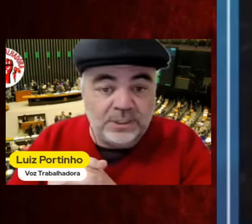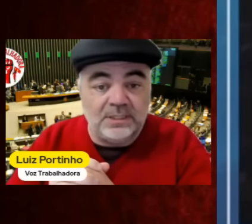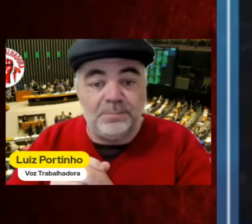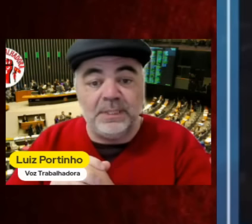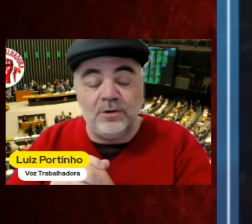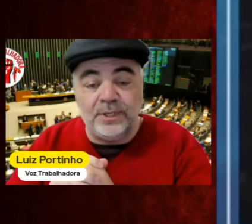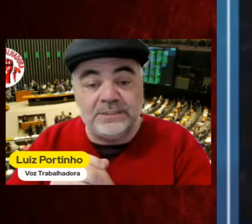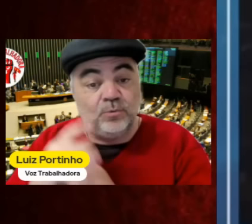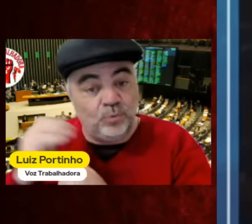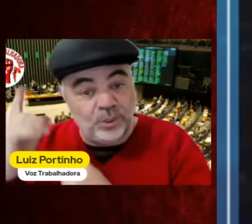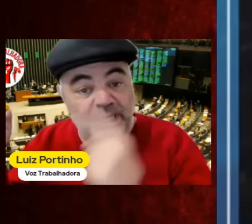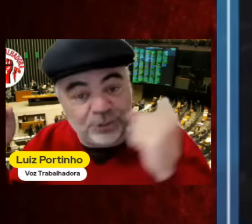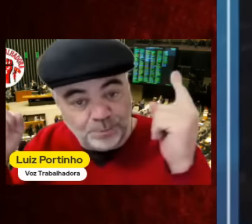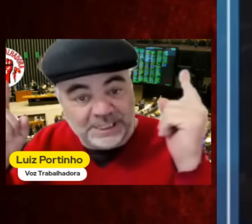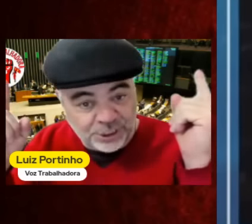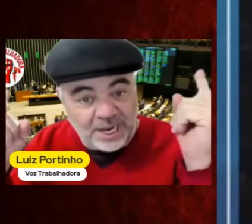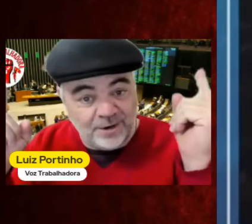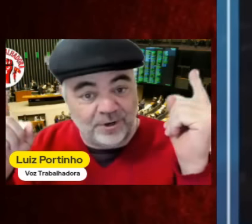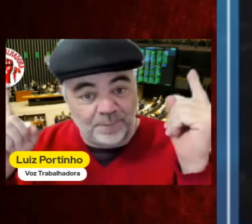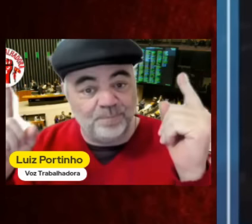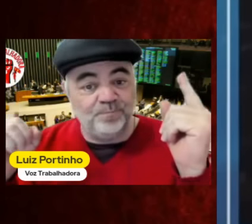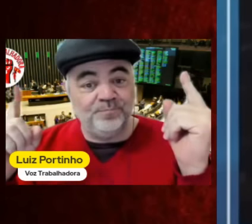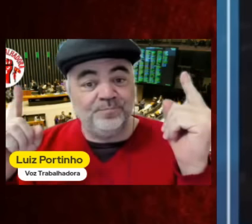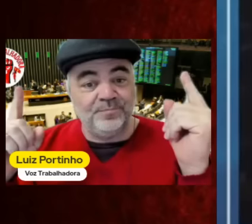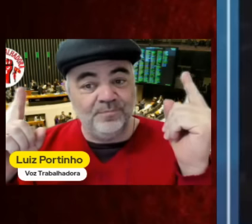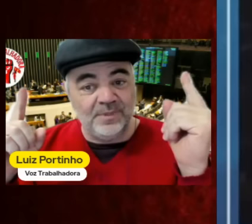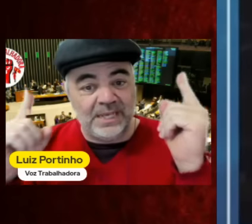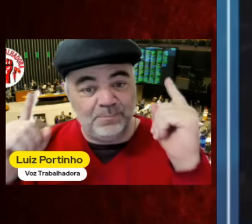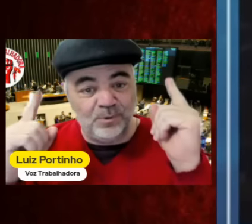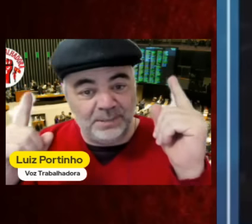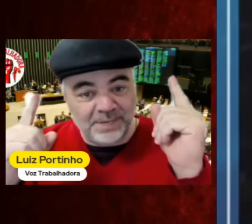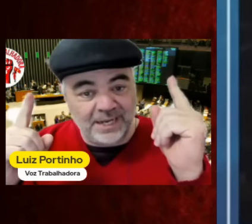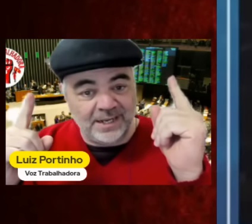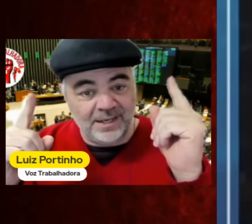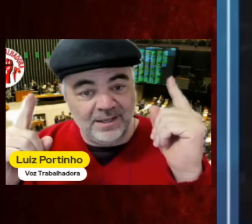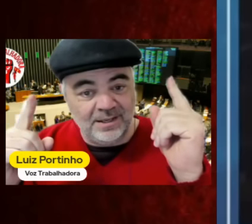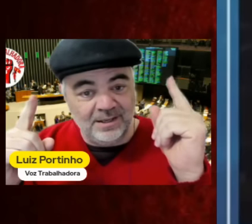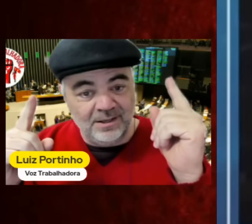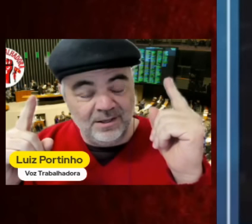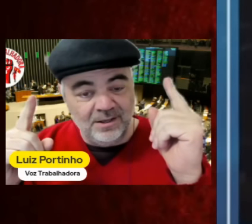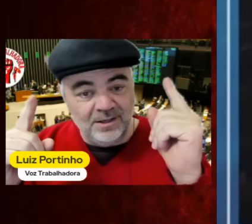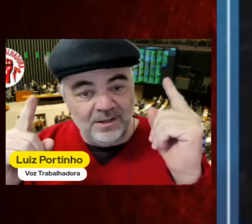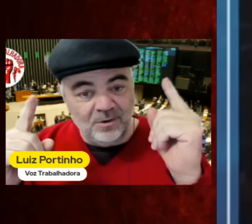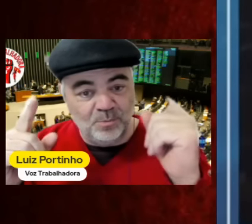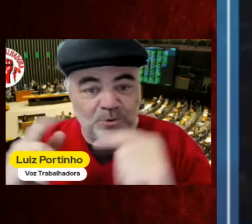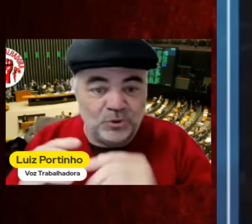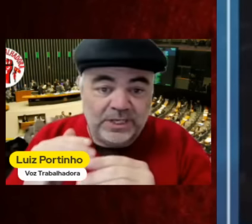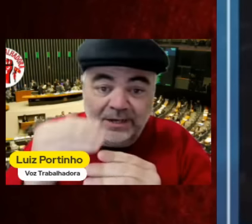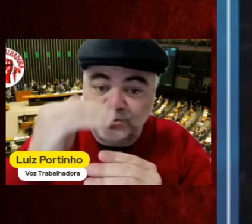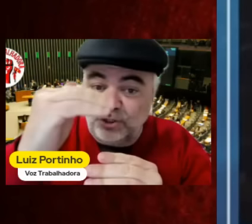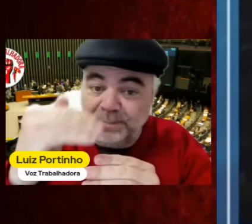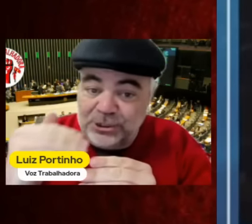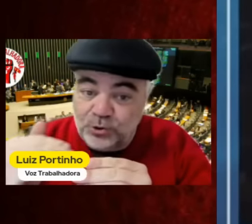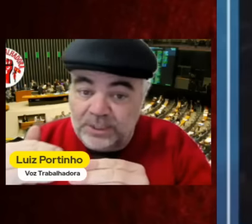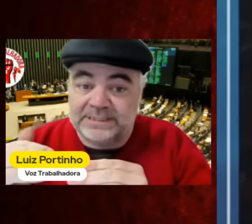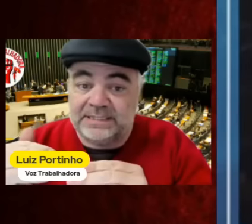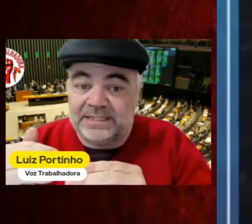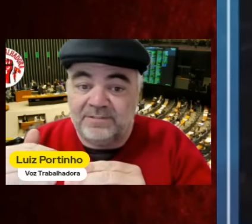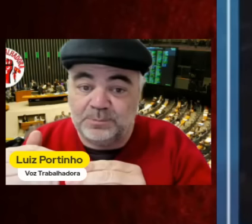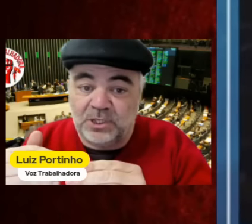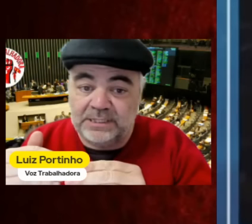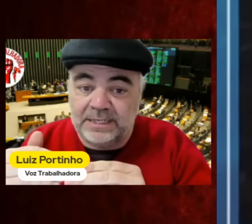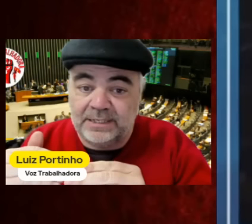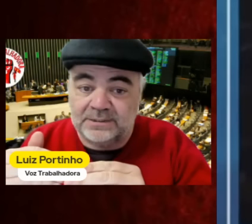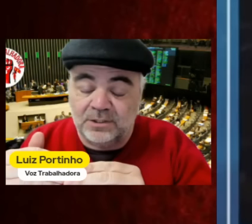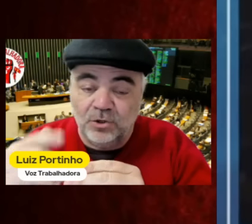380 bilhões que o Lula e a Dilma deixaram, né? É bom lembrar, né? Bolsonaro só abaixou as